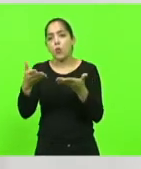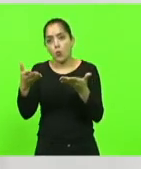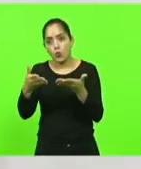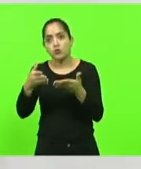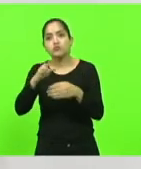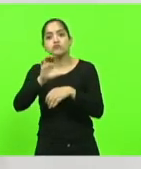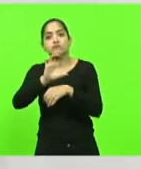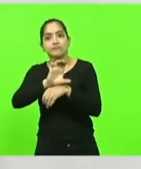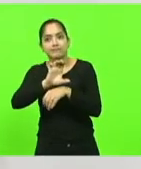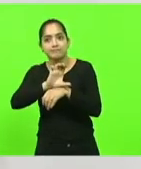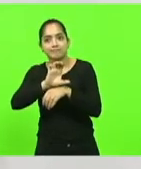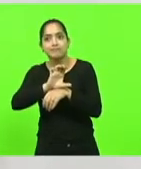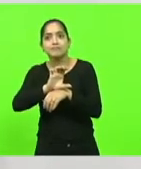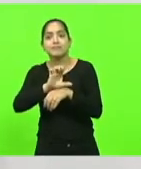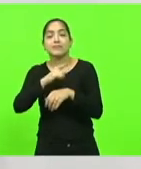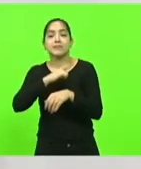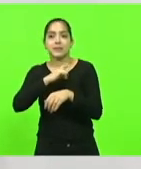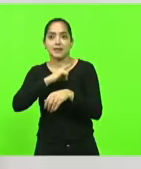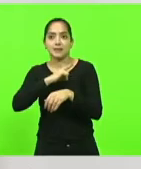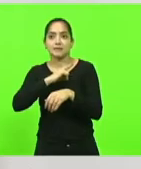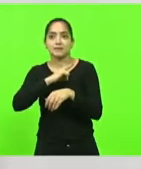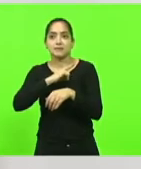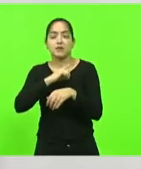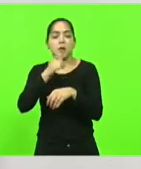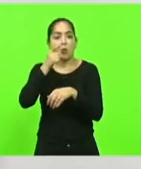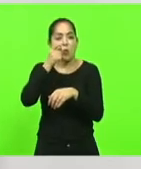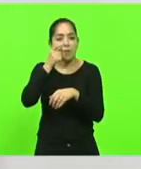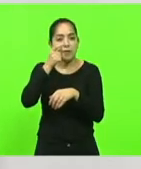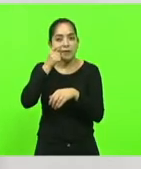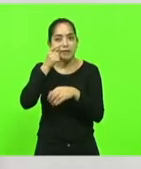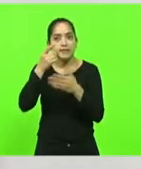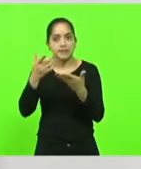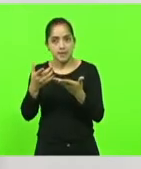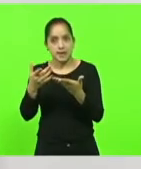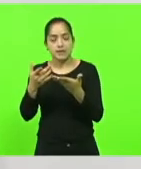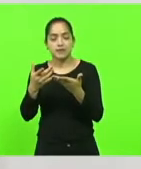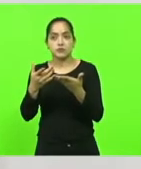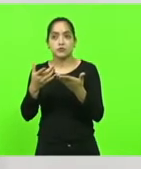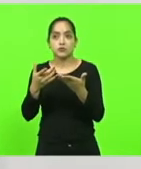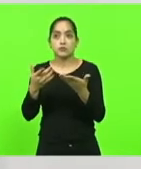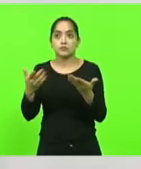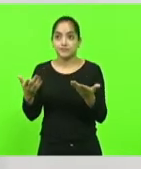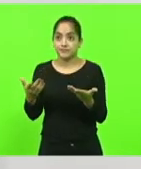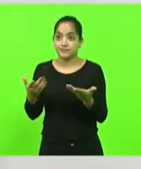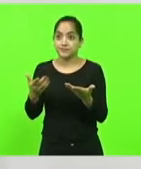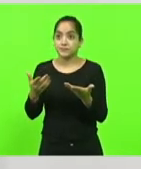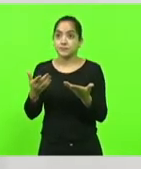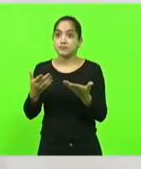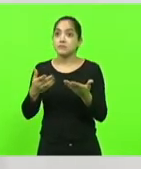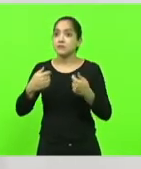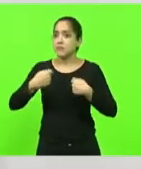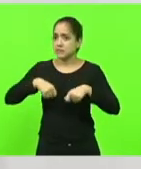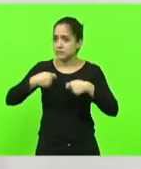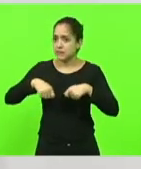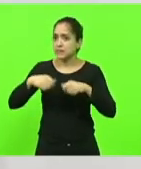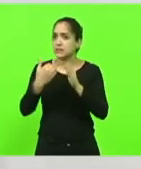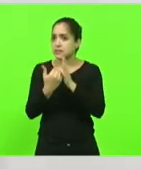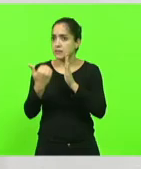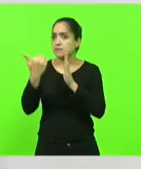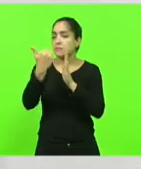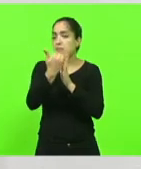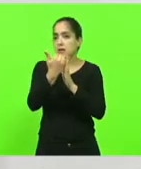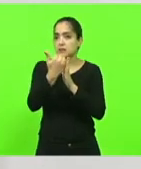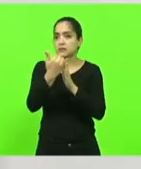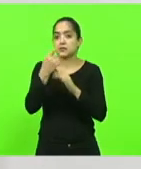está próximo. Nós estamos acompanhando de pertinho, o porto foi estadualizado, ainda não está da forma que sonhamos, queremos ver aquele porto